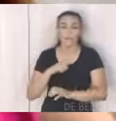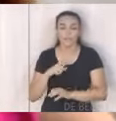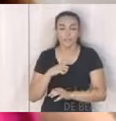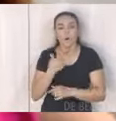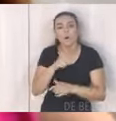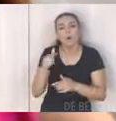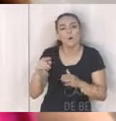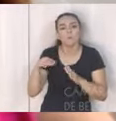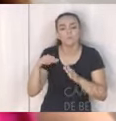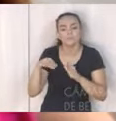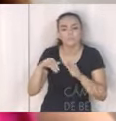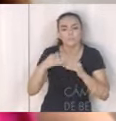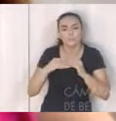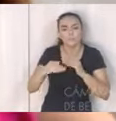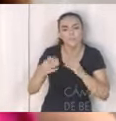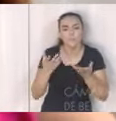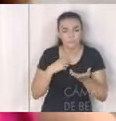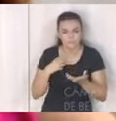etapas aí das sub-ações